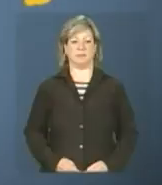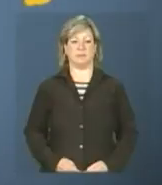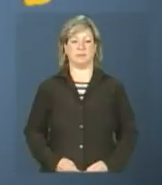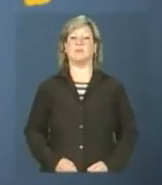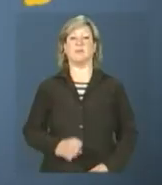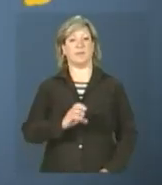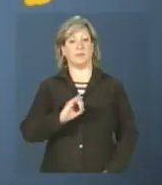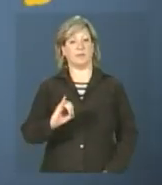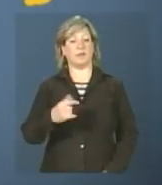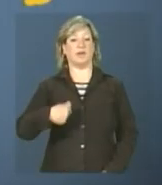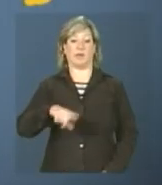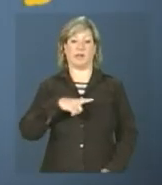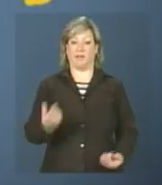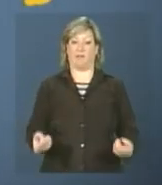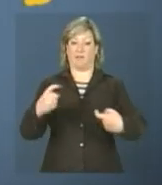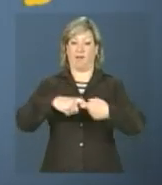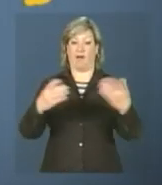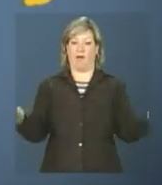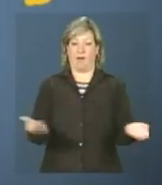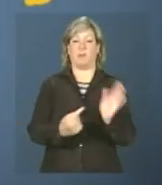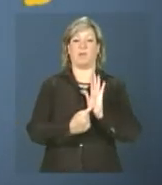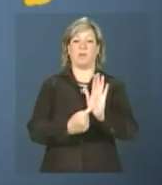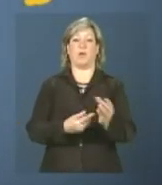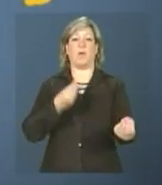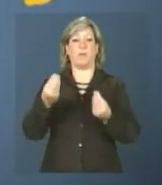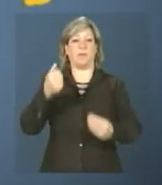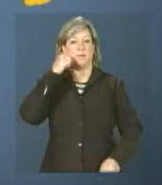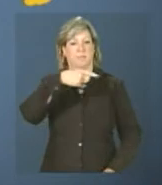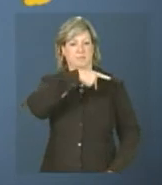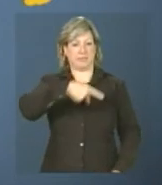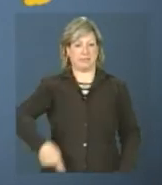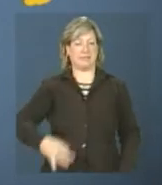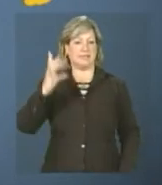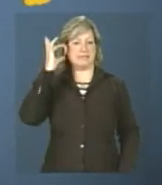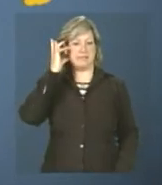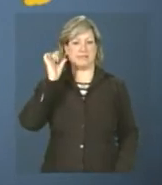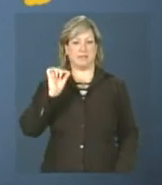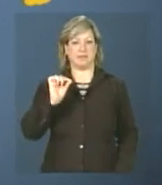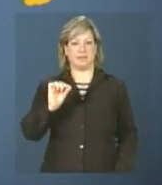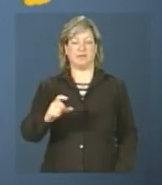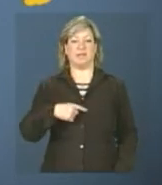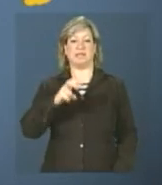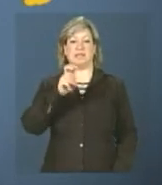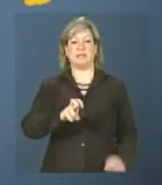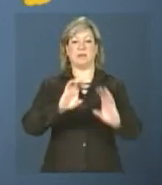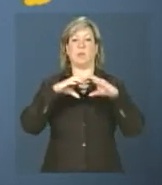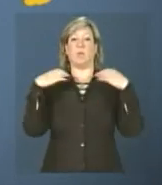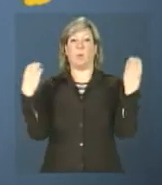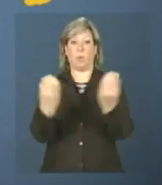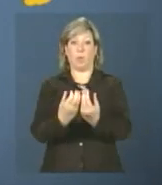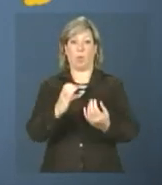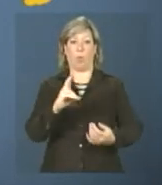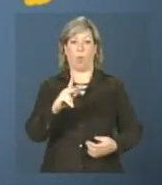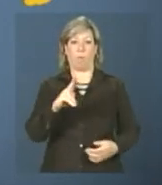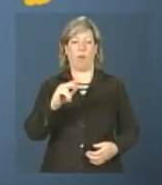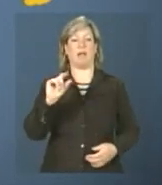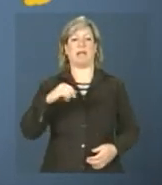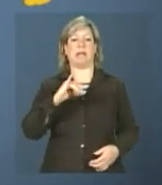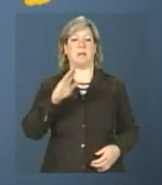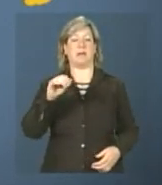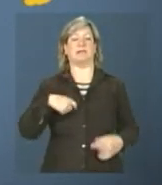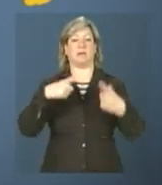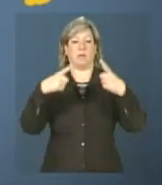Olá, estamos de volta na cobertura da participação da presidenta Dilma Rousseff na quinta cúpula IBAS que acontece em